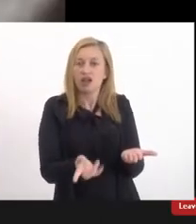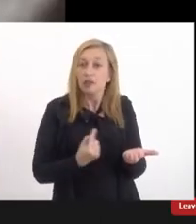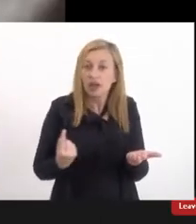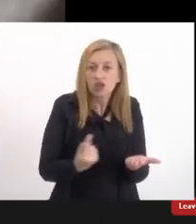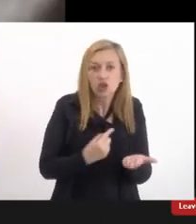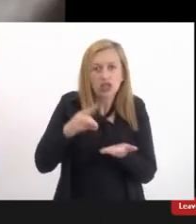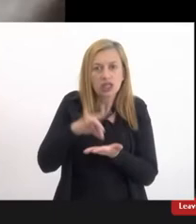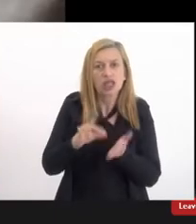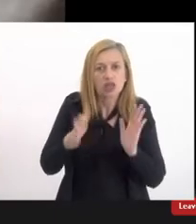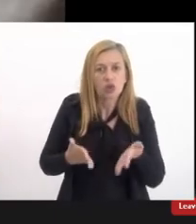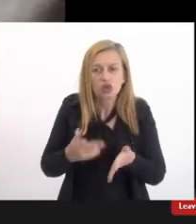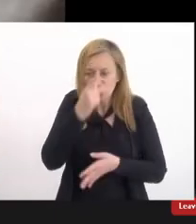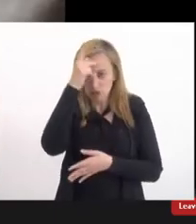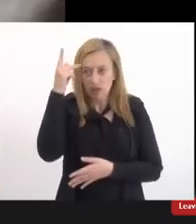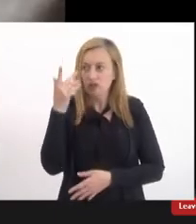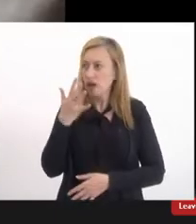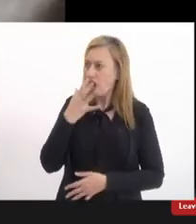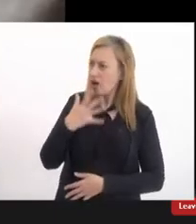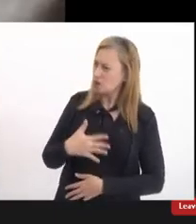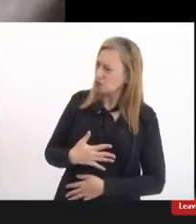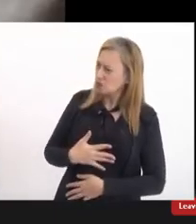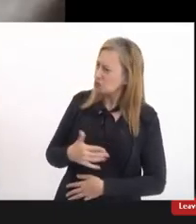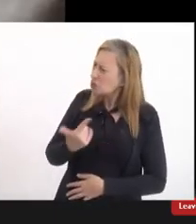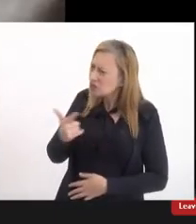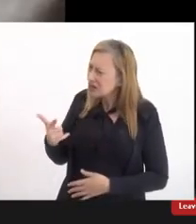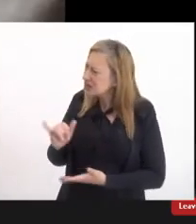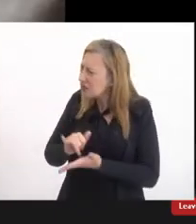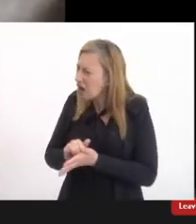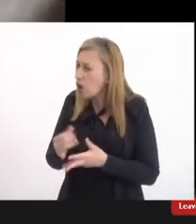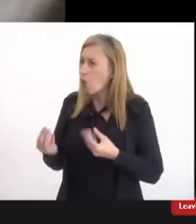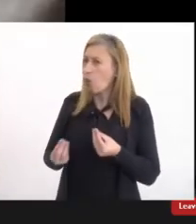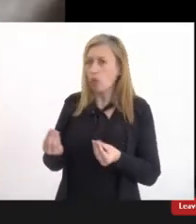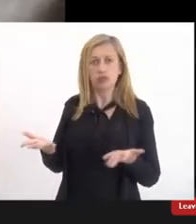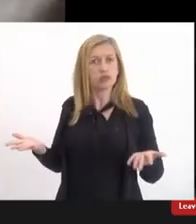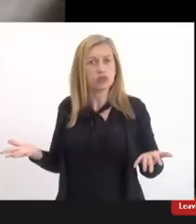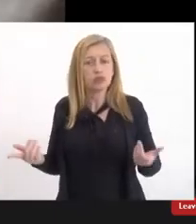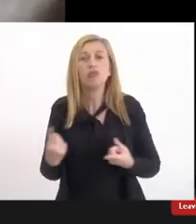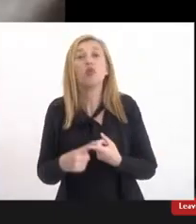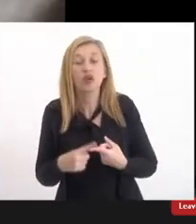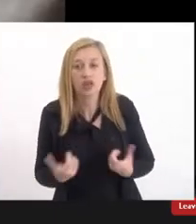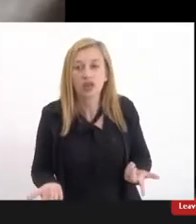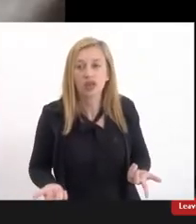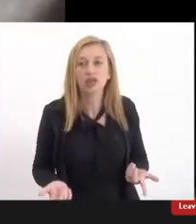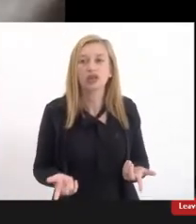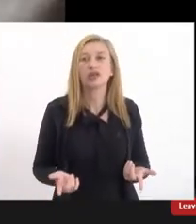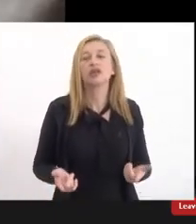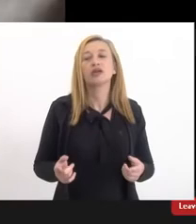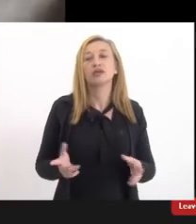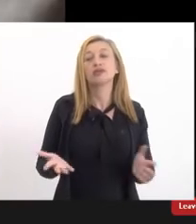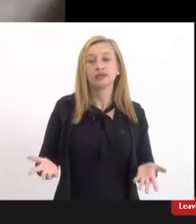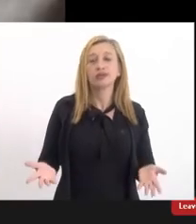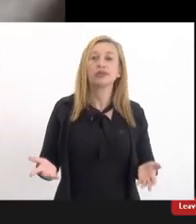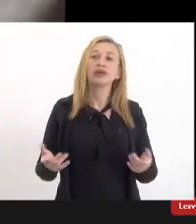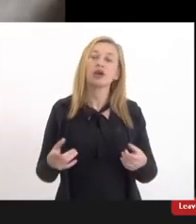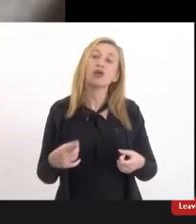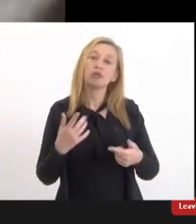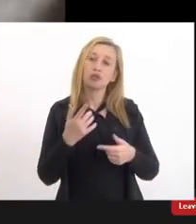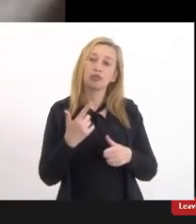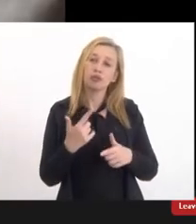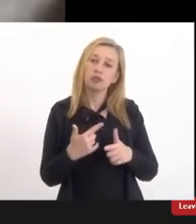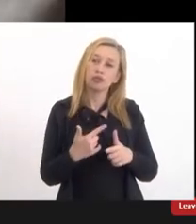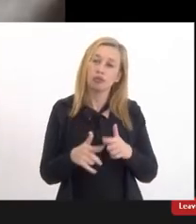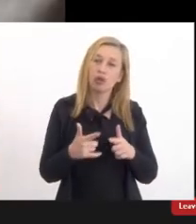realidade hoje as pessoas falam nossa como não tem né por quê porque há uma alienação muito grande do que é